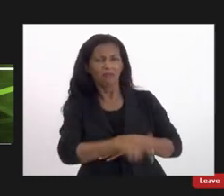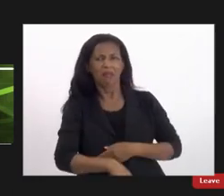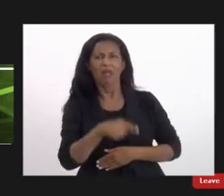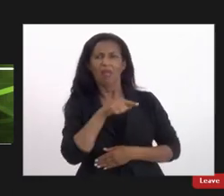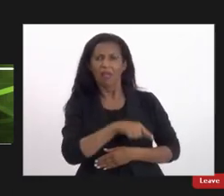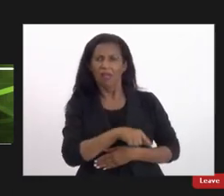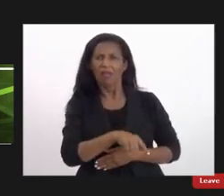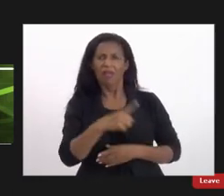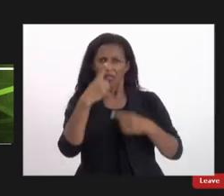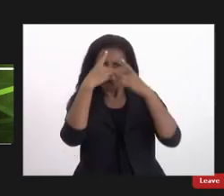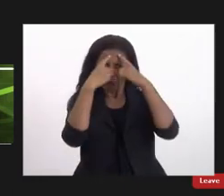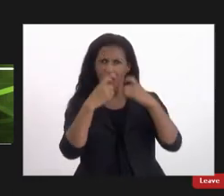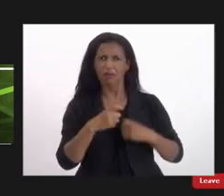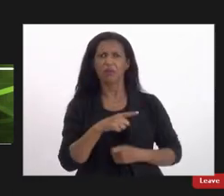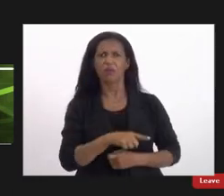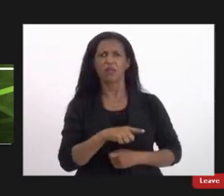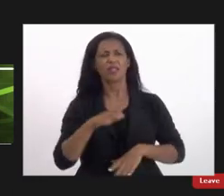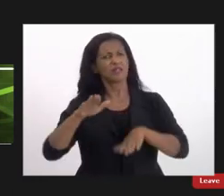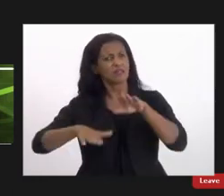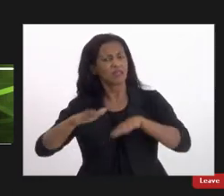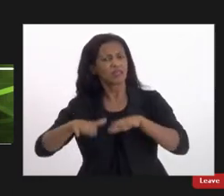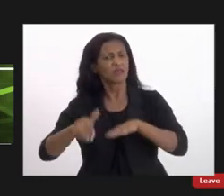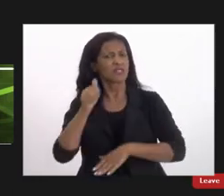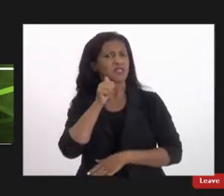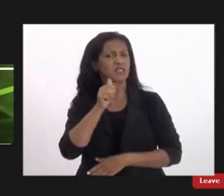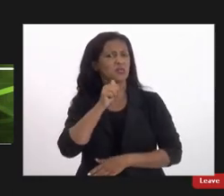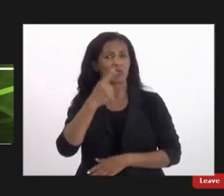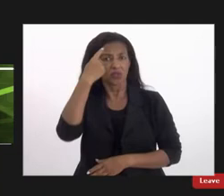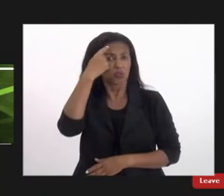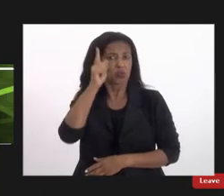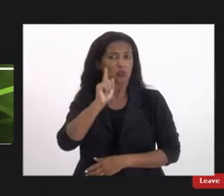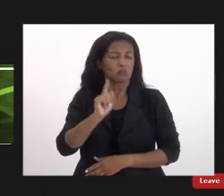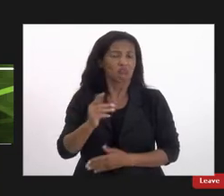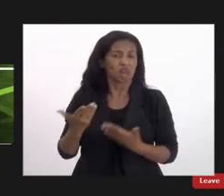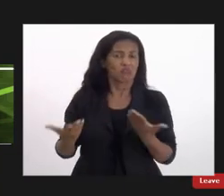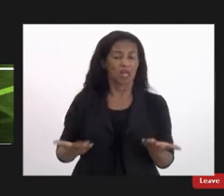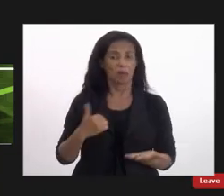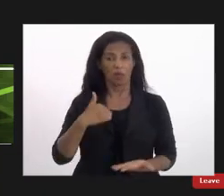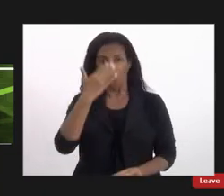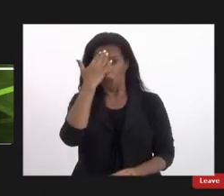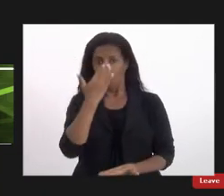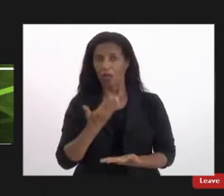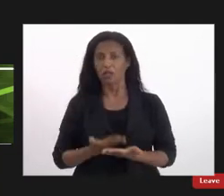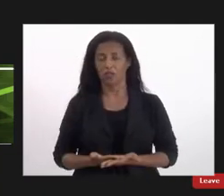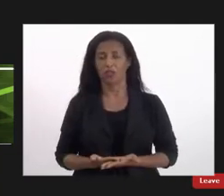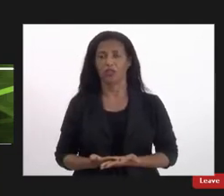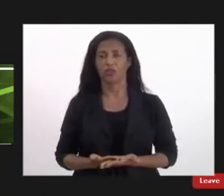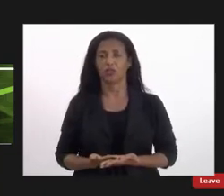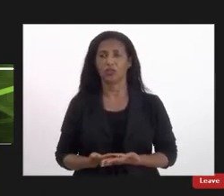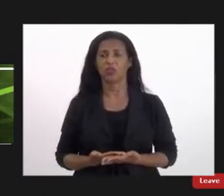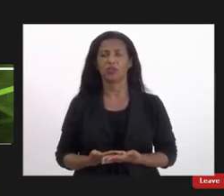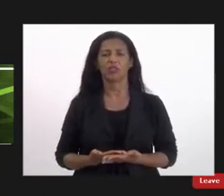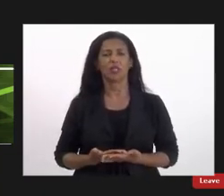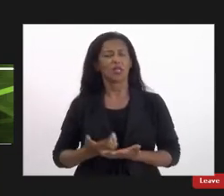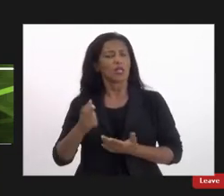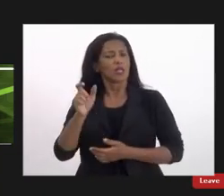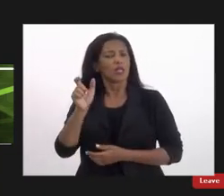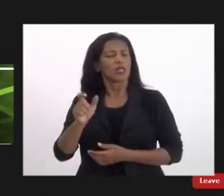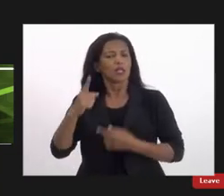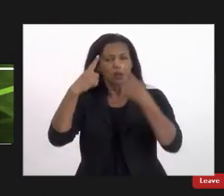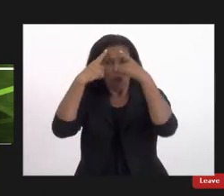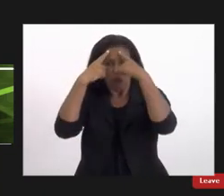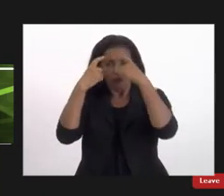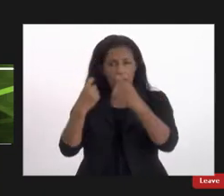tipo de violência e muitas vezes as mulheres não sabem eu acredito que assim uma violência